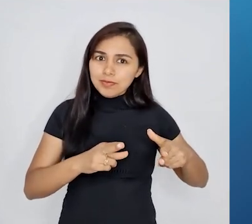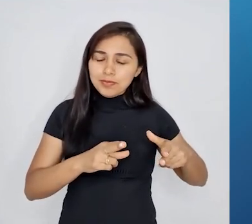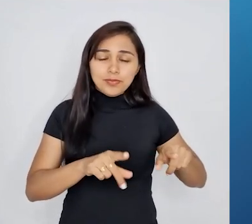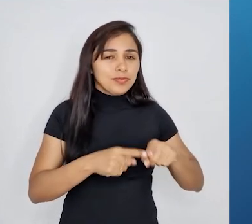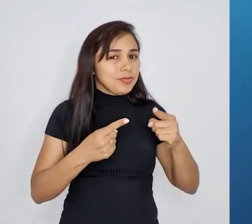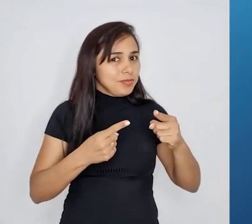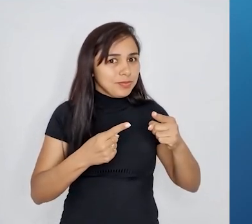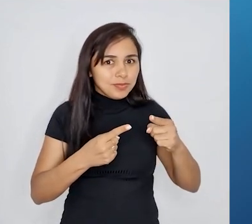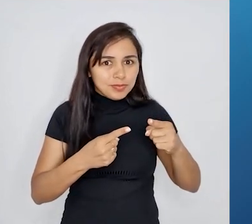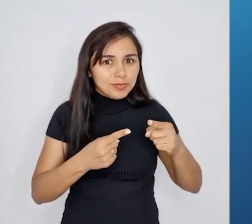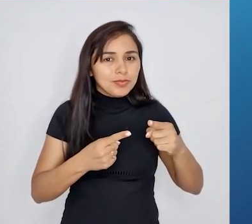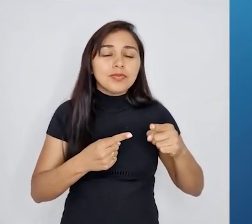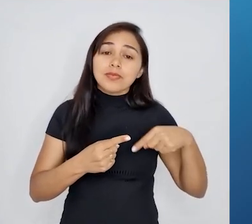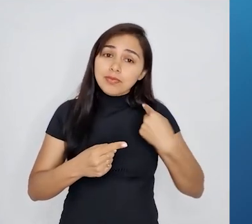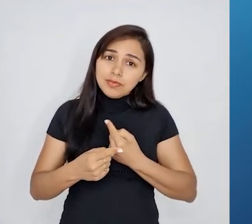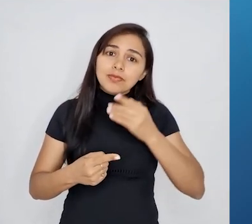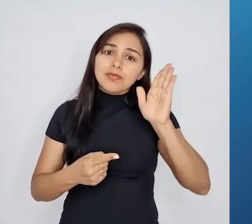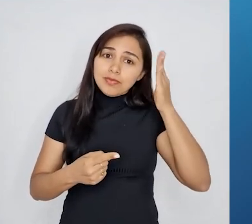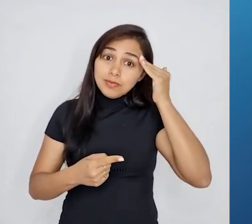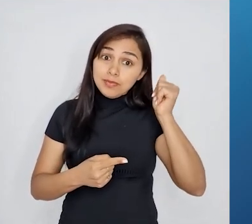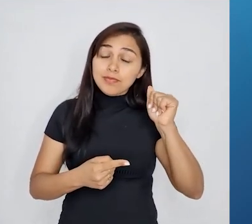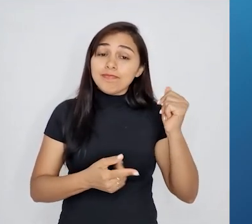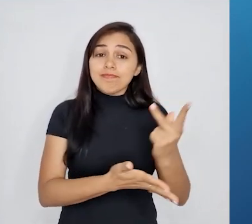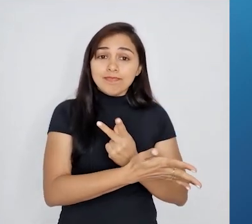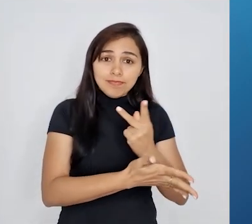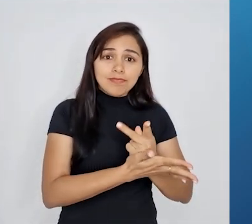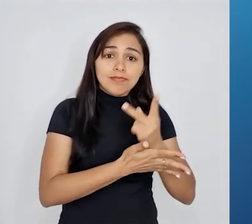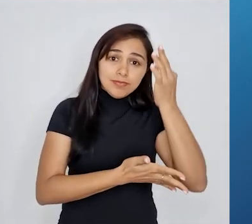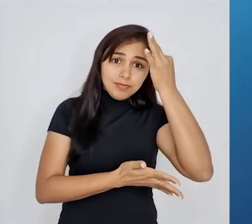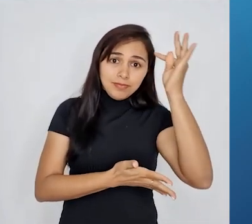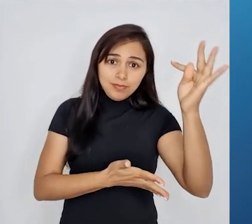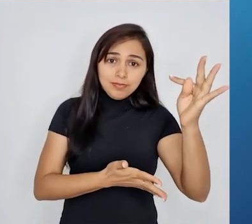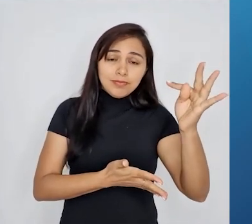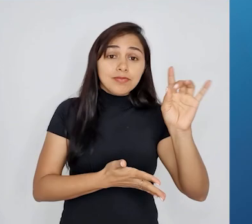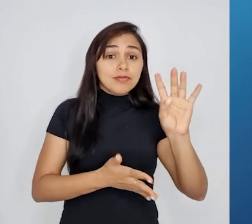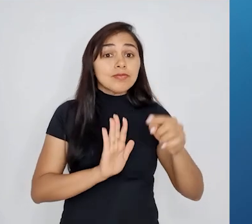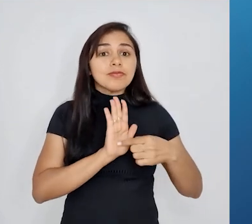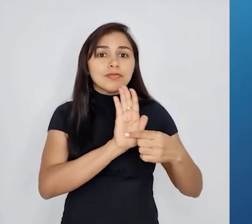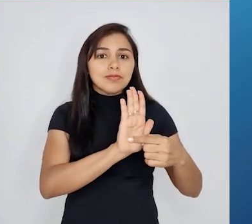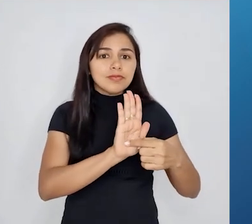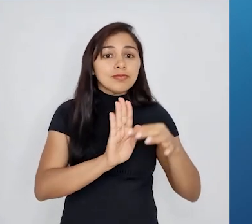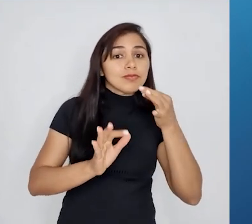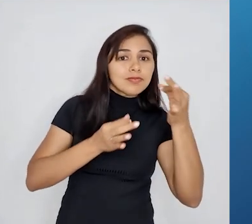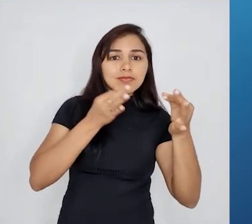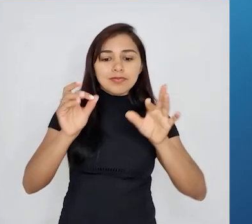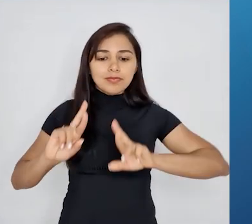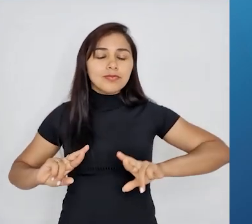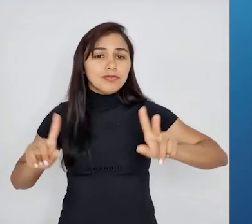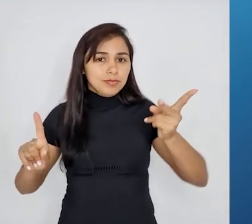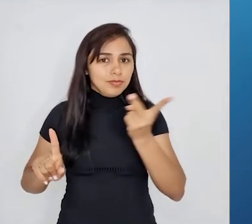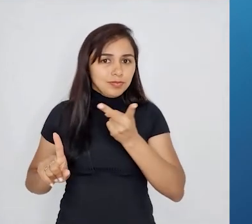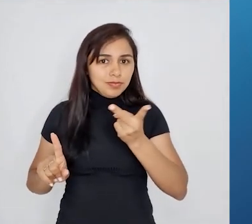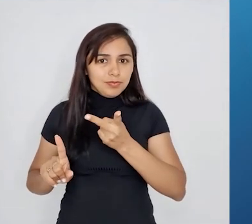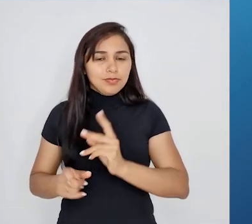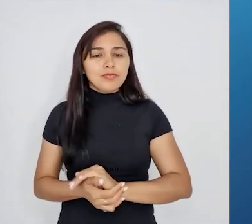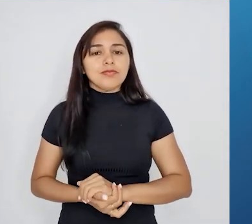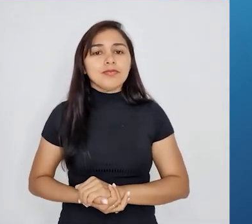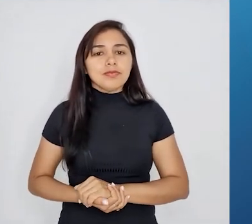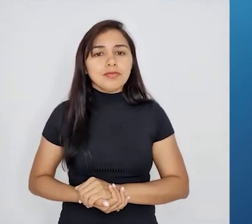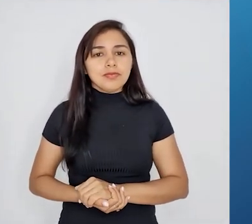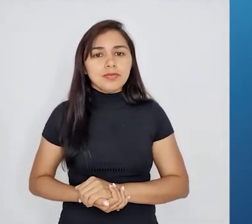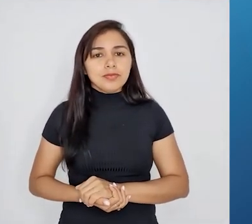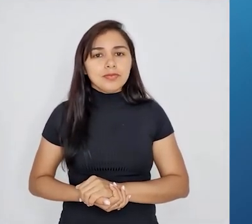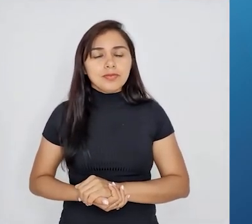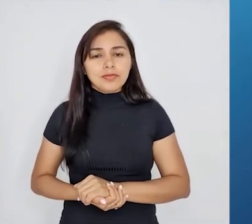é bem isso que a gente sabe que acontece atualmente. Então, aqui a gente está apenas apontando as diferenças que existiam entre as teorias de Lamarck e de Charles